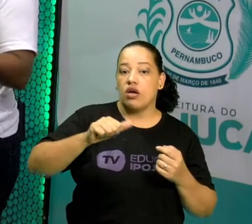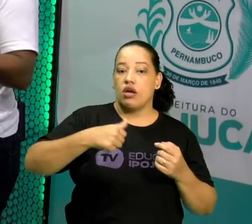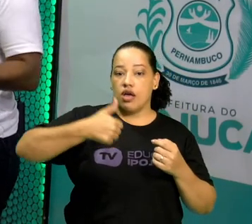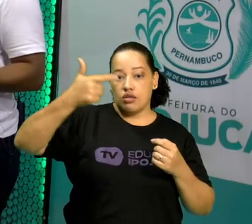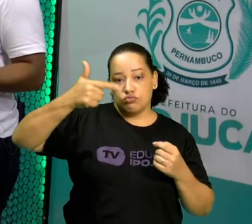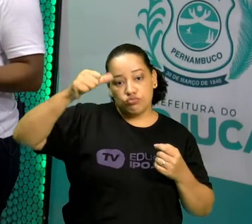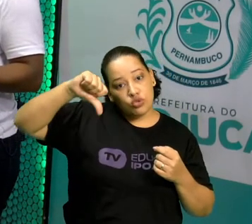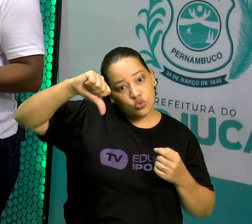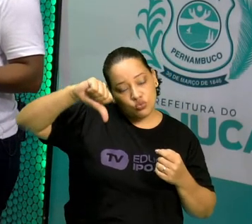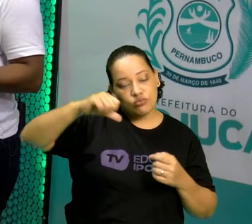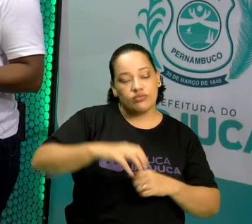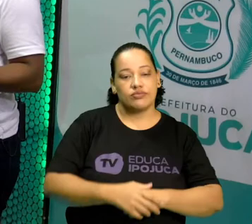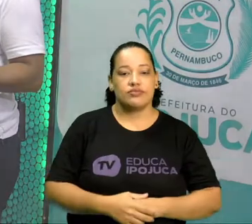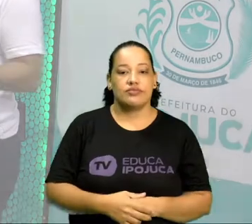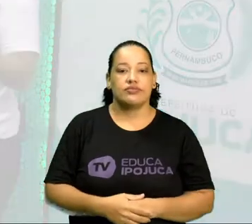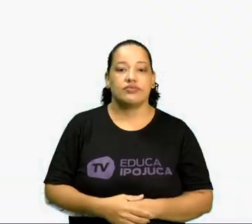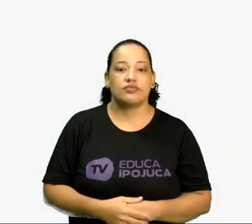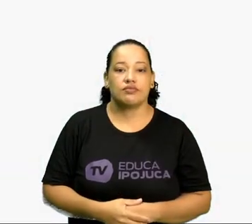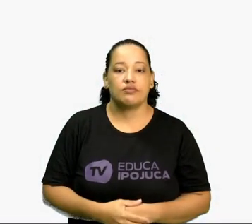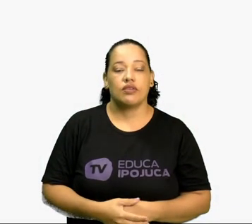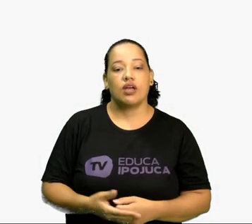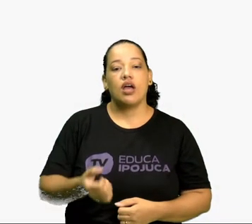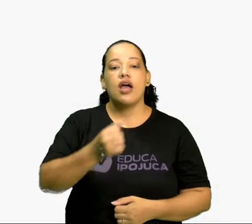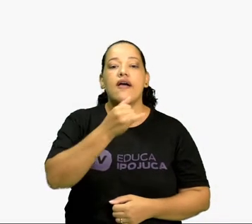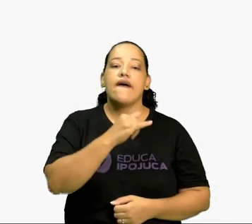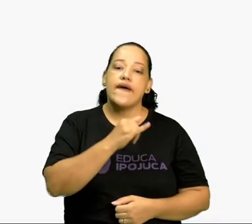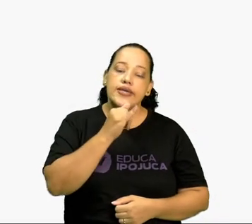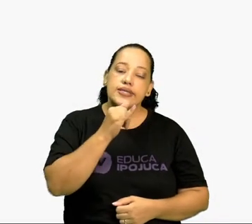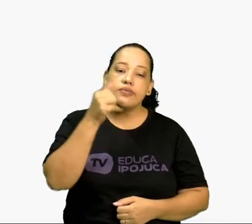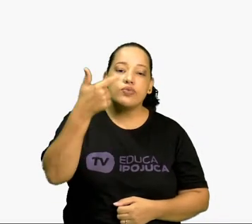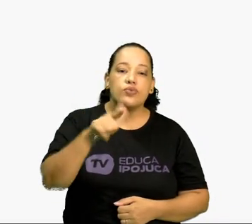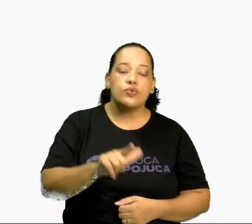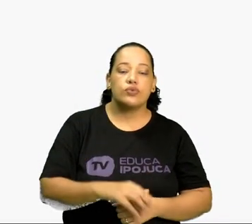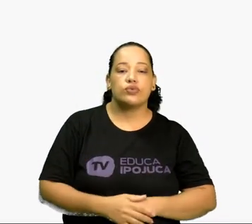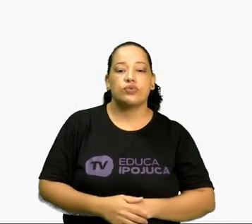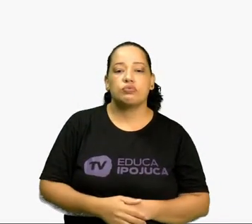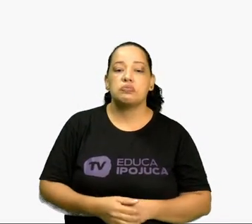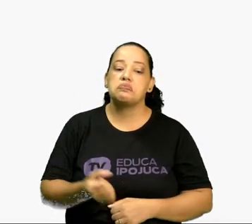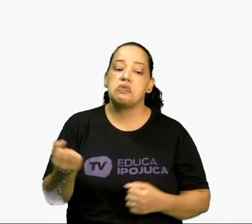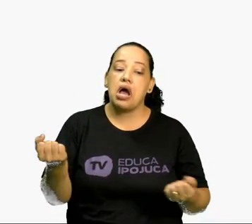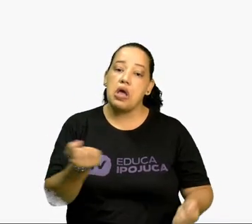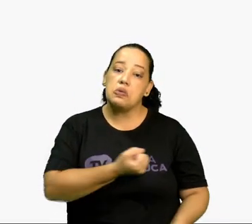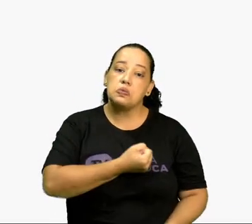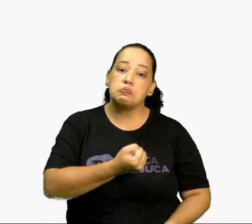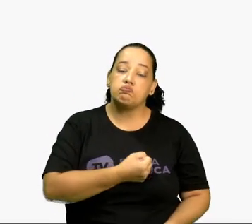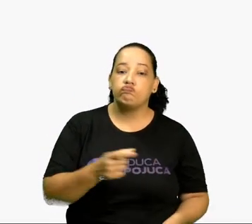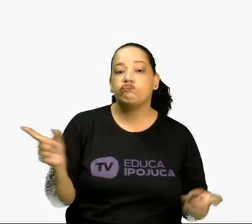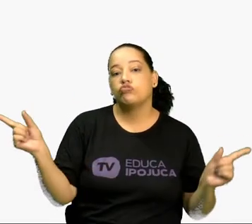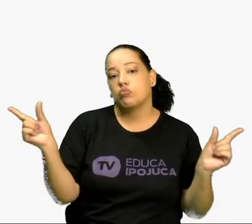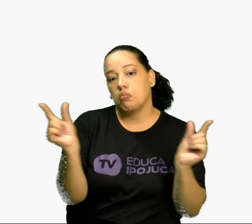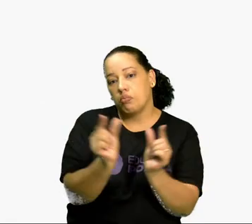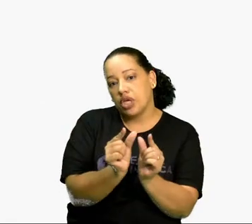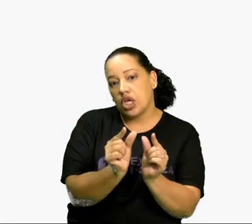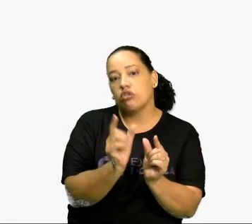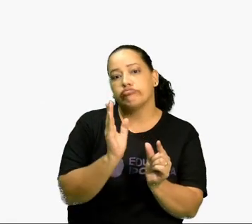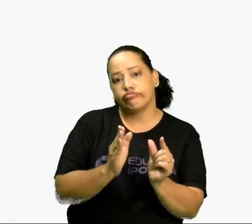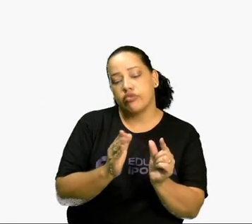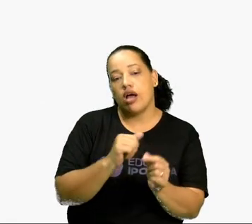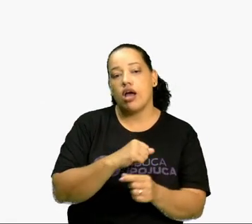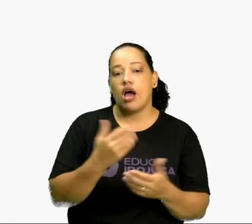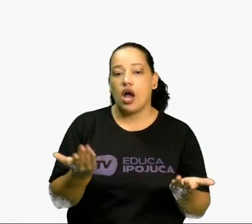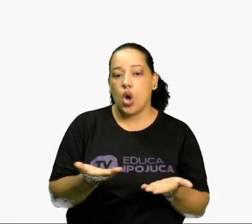E o último exemplo. O número é muito pequeno. Então, agora nós vamos caminhar para o lado direito.